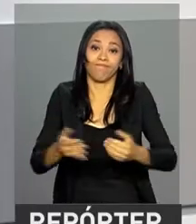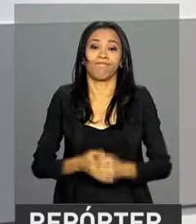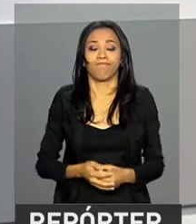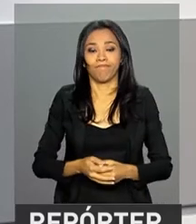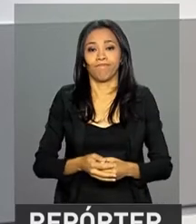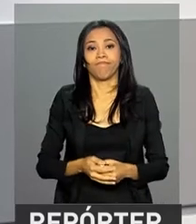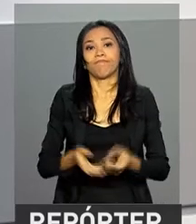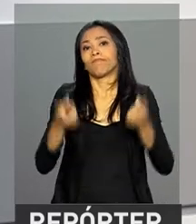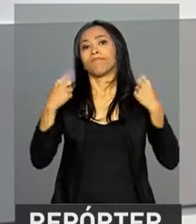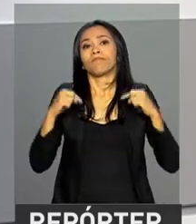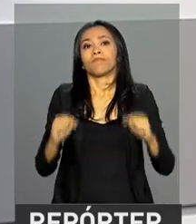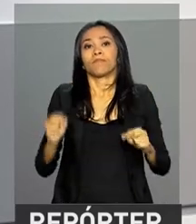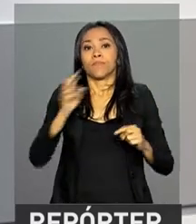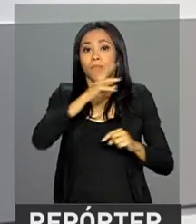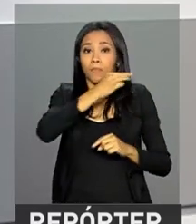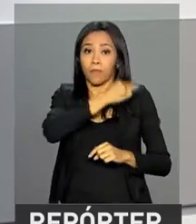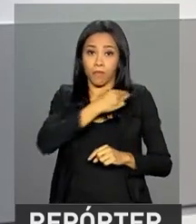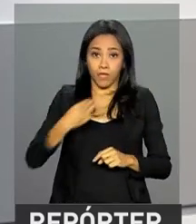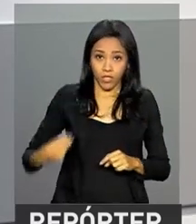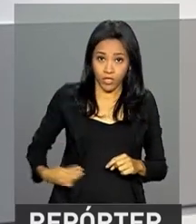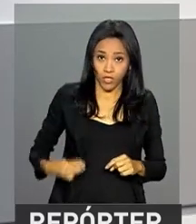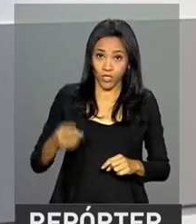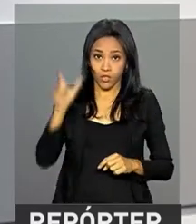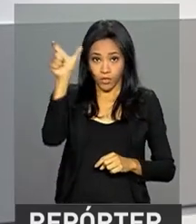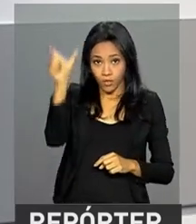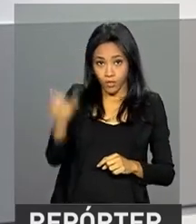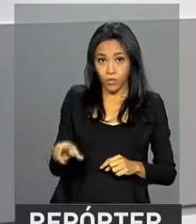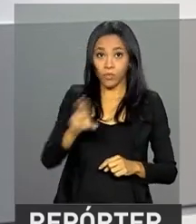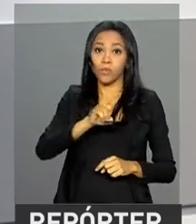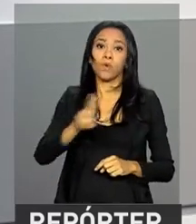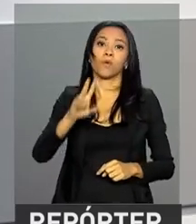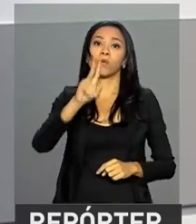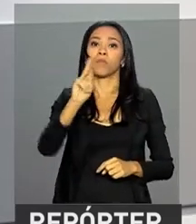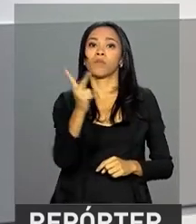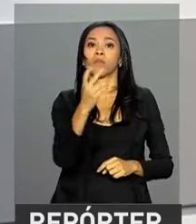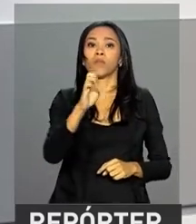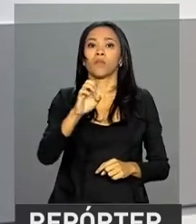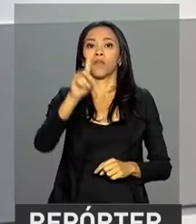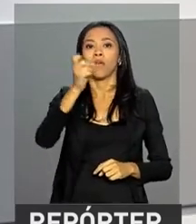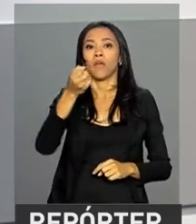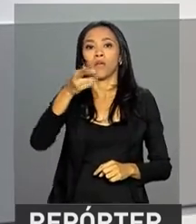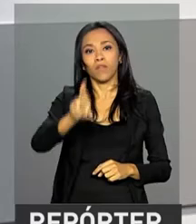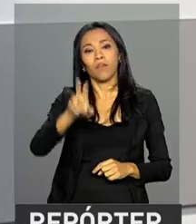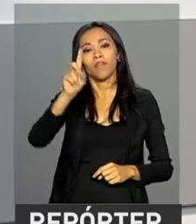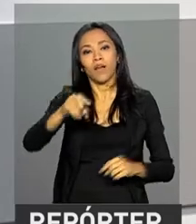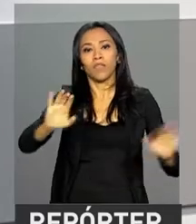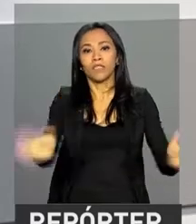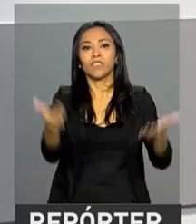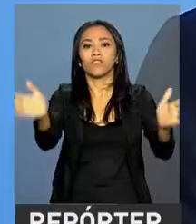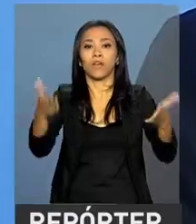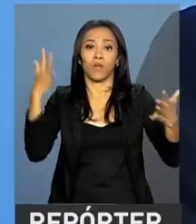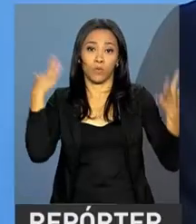E para o ministro da Integração Nacional, Hélder Barbalho, a medida vai incentivar o turismo religioso.